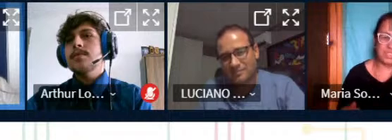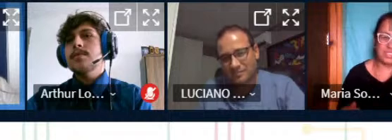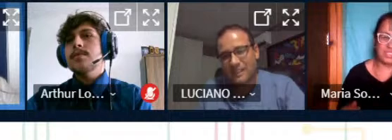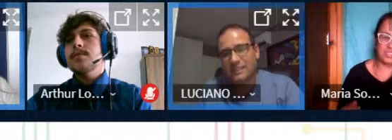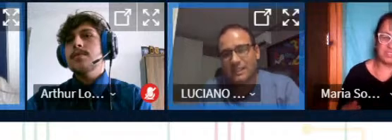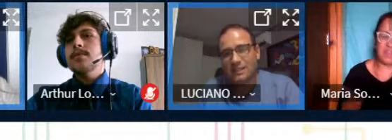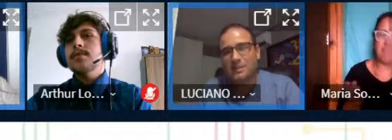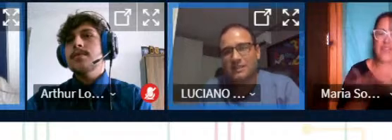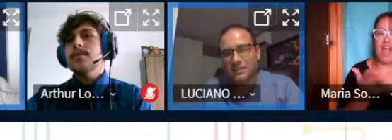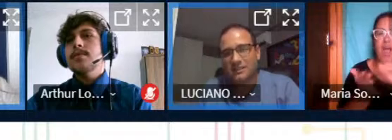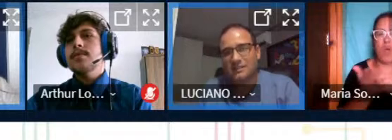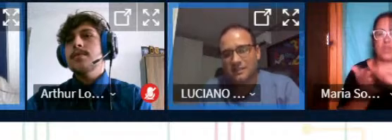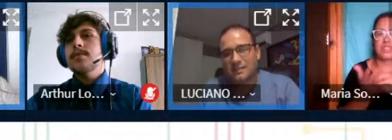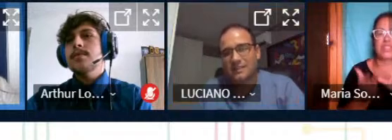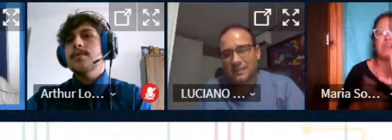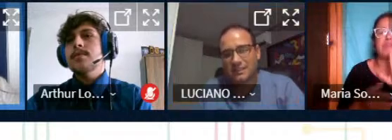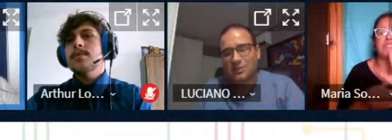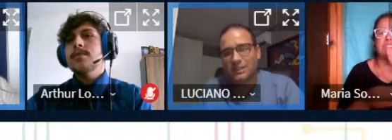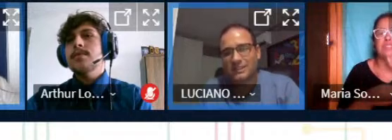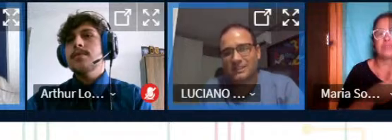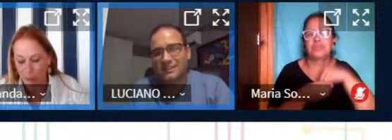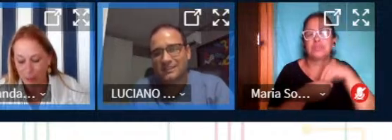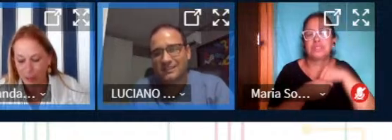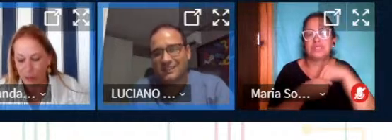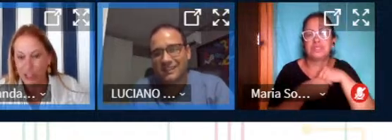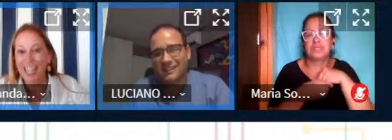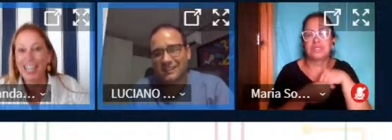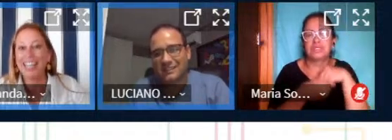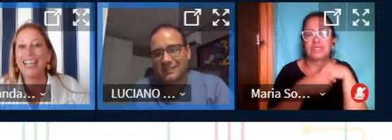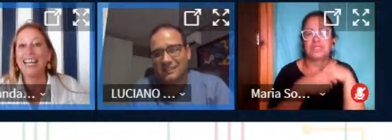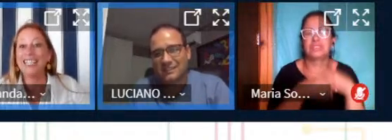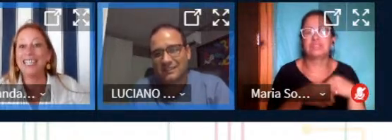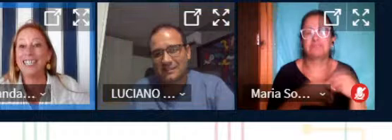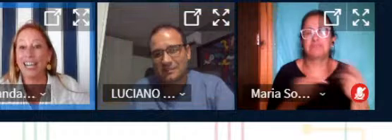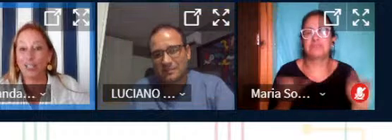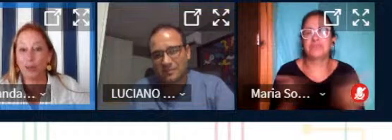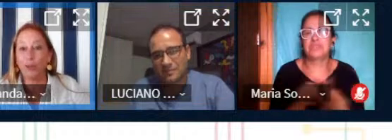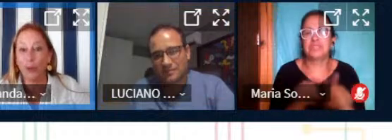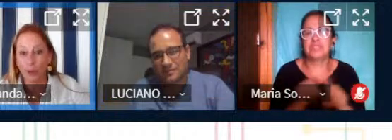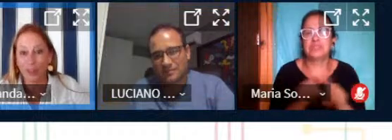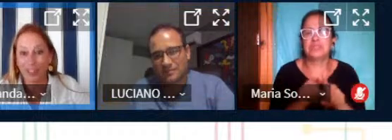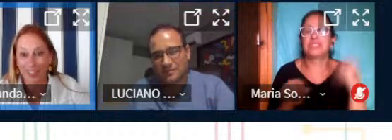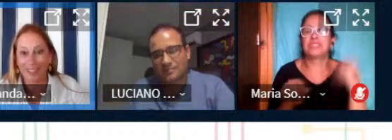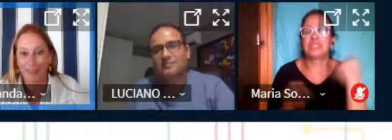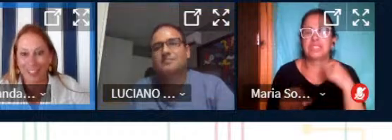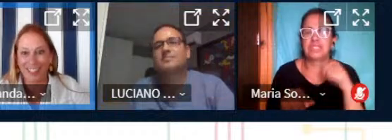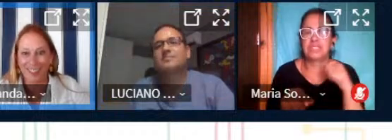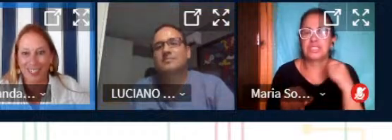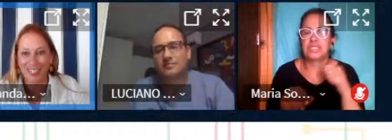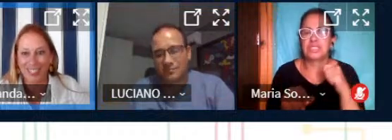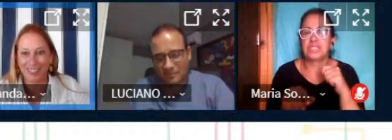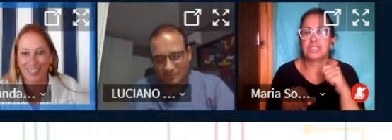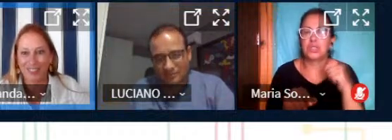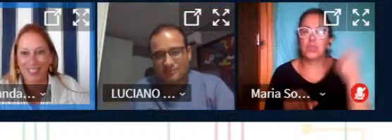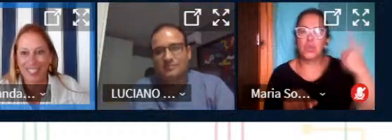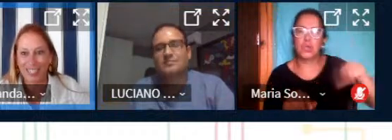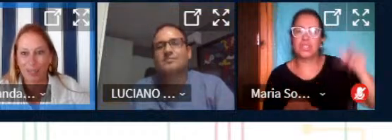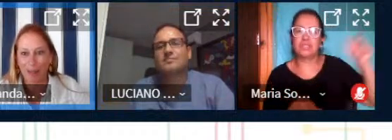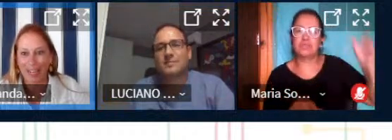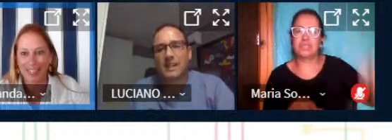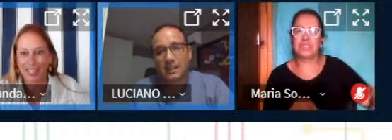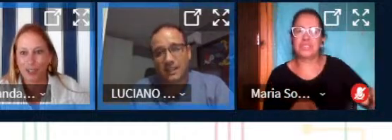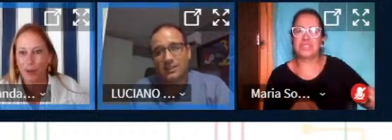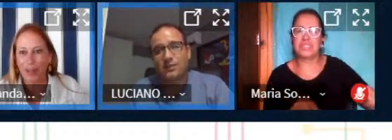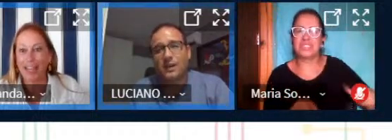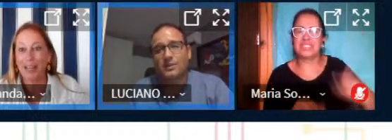incompletude eu acho que é isso aí ciente da nossa incompletude e da necessidade do outro na nossa vida eu acho que são as duas